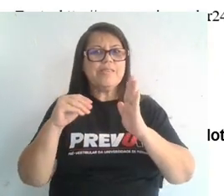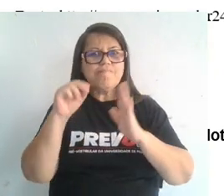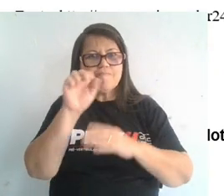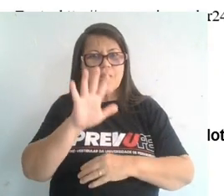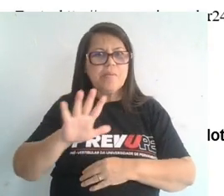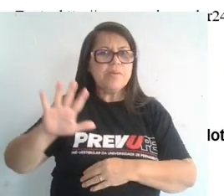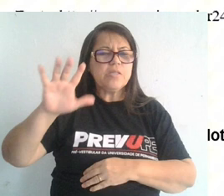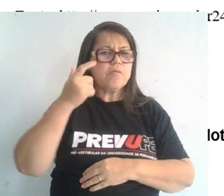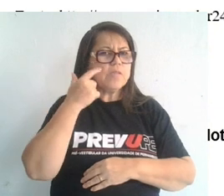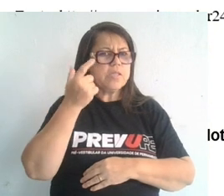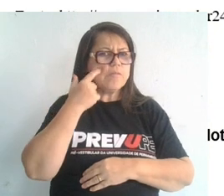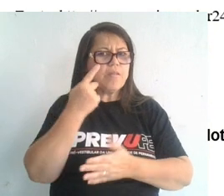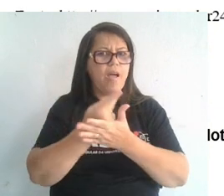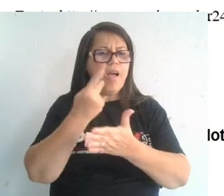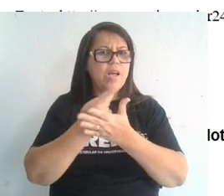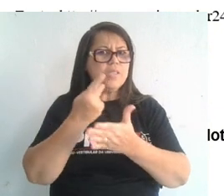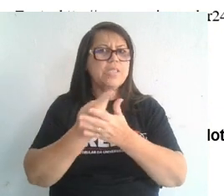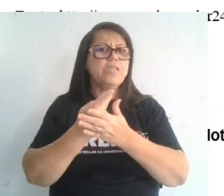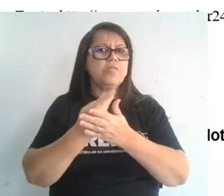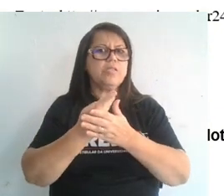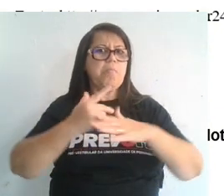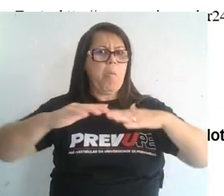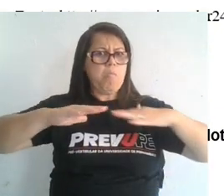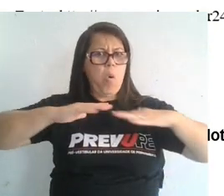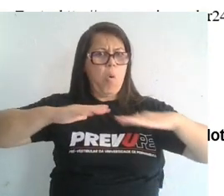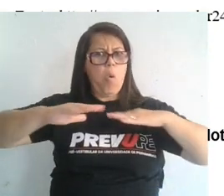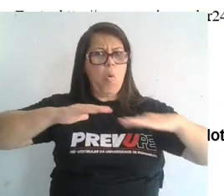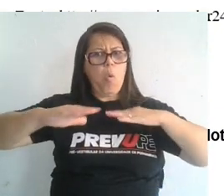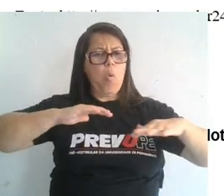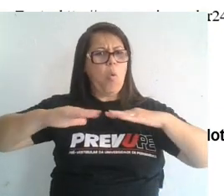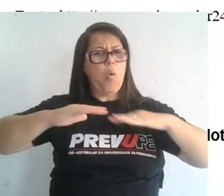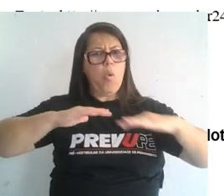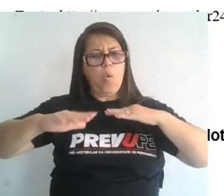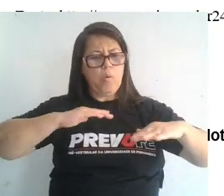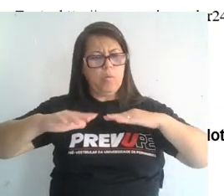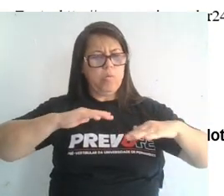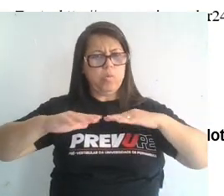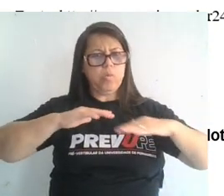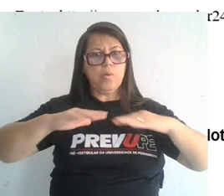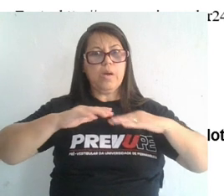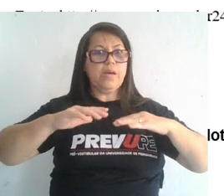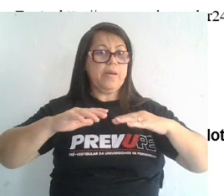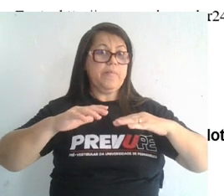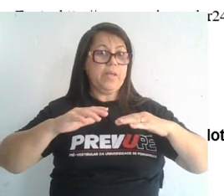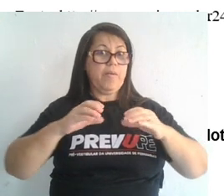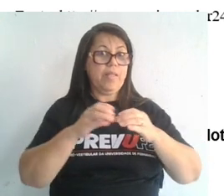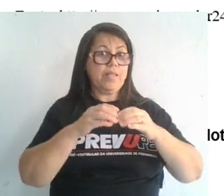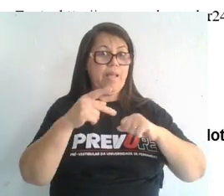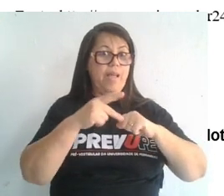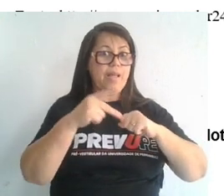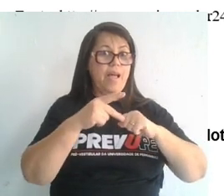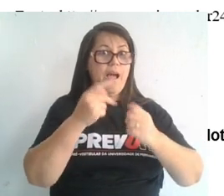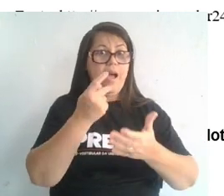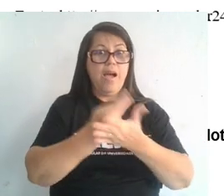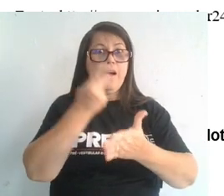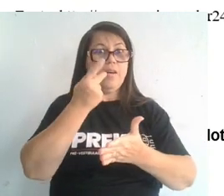só. Aqui eu tenho um evento sísmico, ou seja, que é um terremoto. É quando esse bloco rochoso, esse gigantesco bloco rochoso, ele se